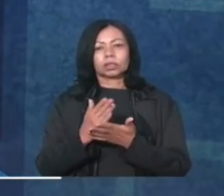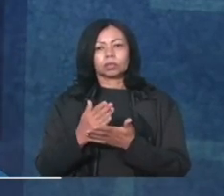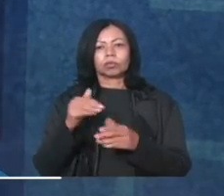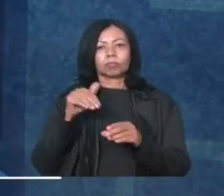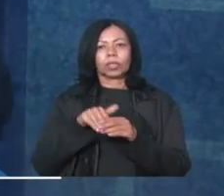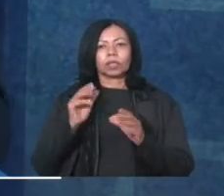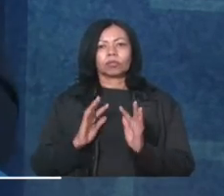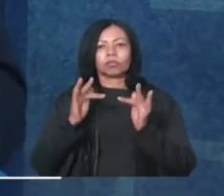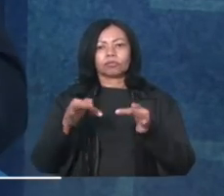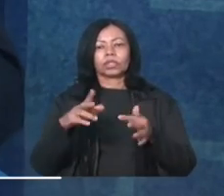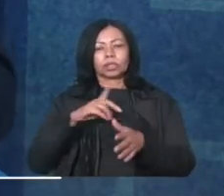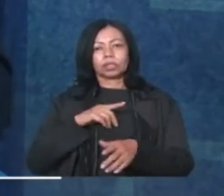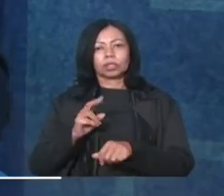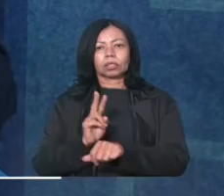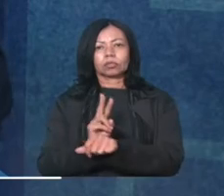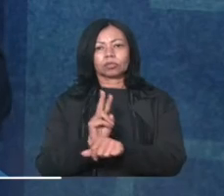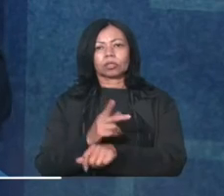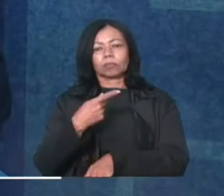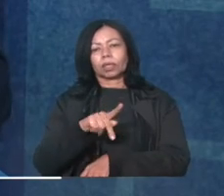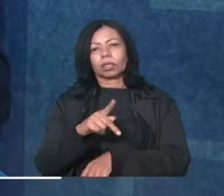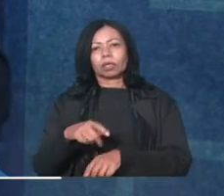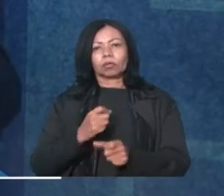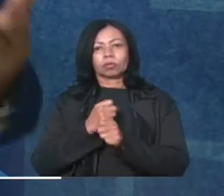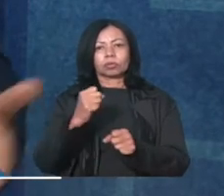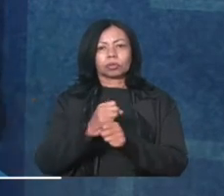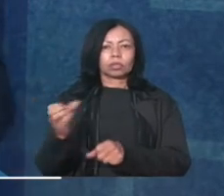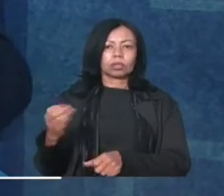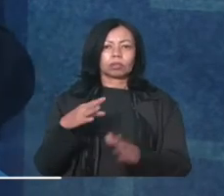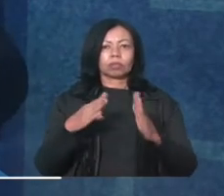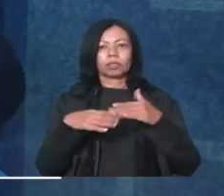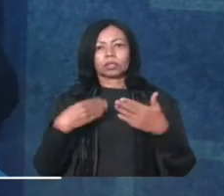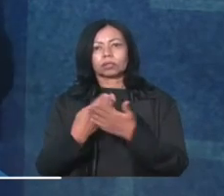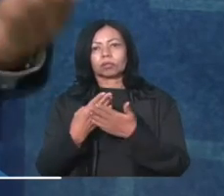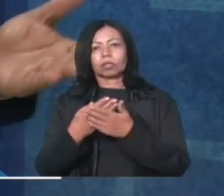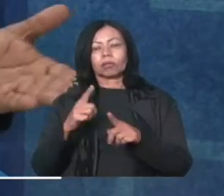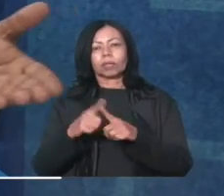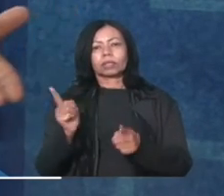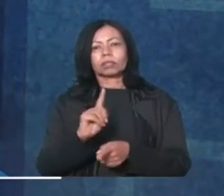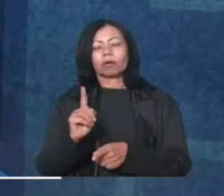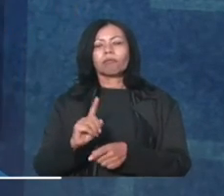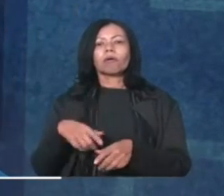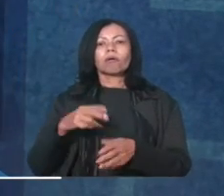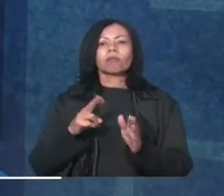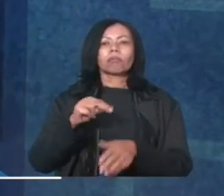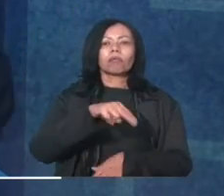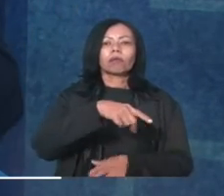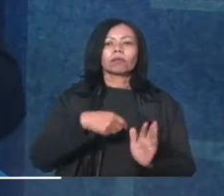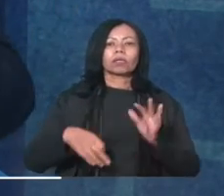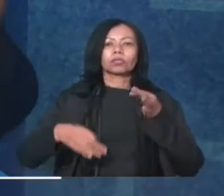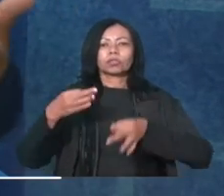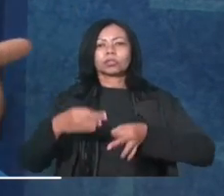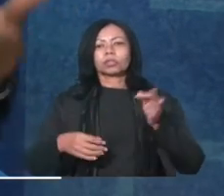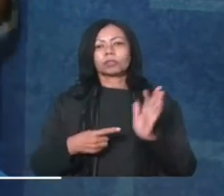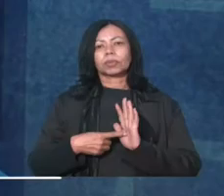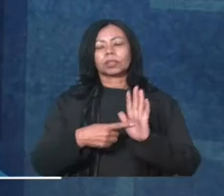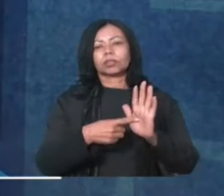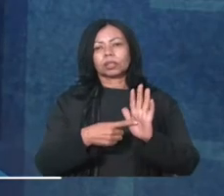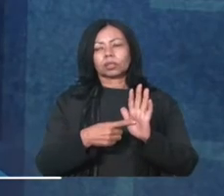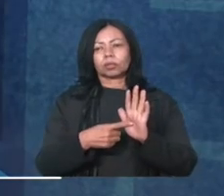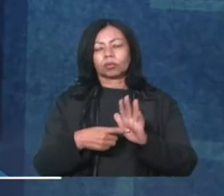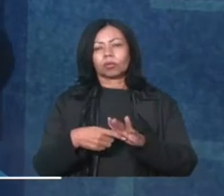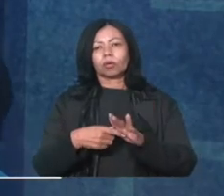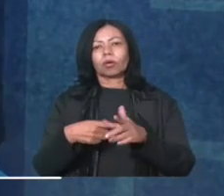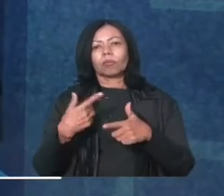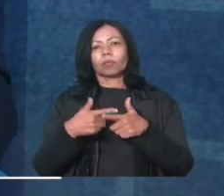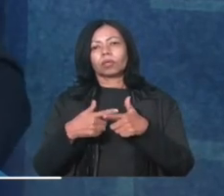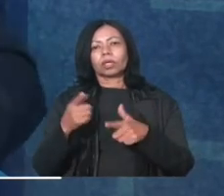e que tenha recurso para construir a nova unidade de ensino, mas não, ele nem na justiça apresentou esse projeto, porque não tem, nós sabíamos